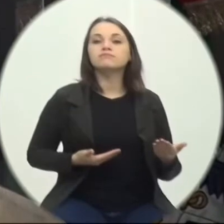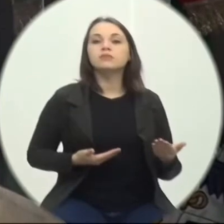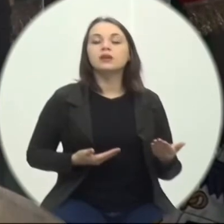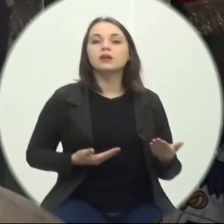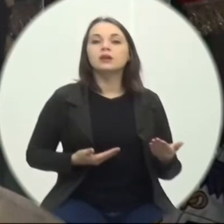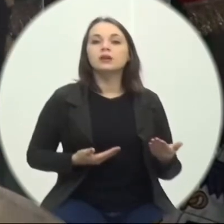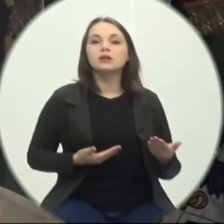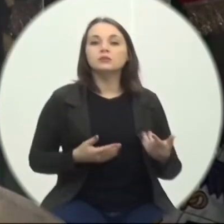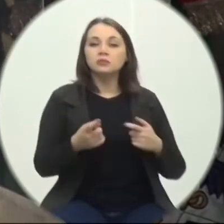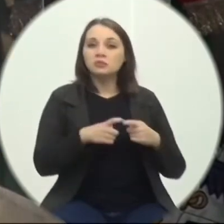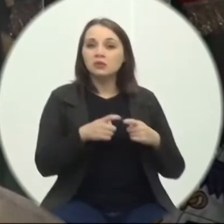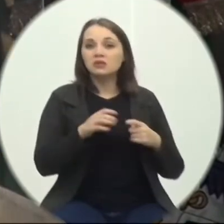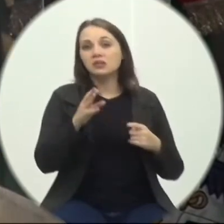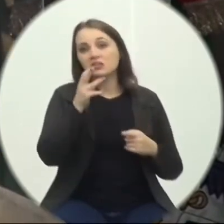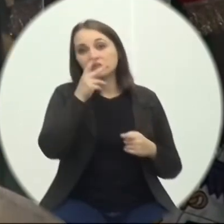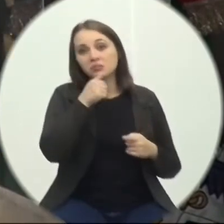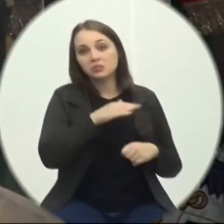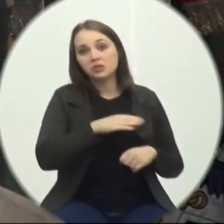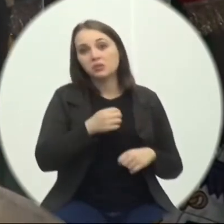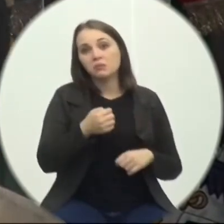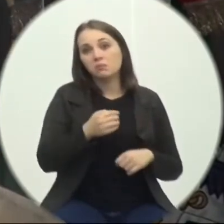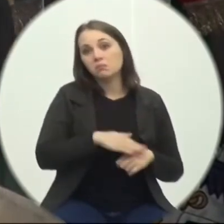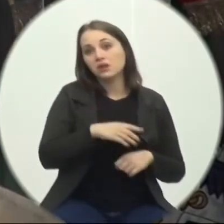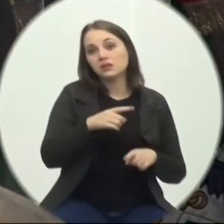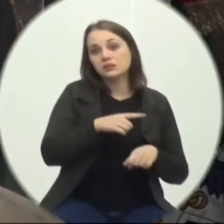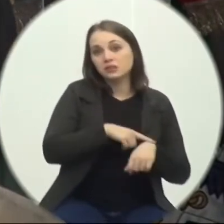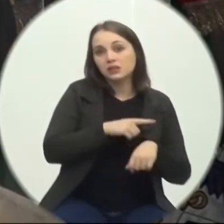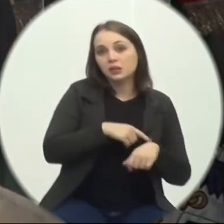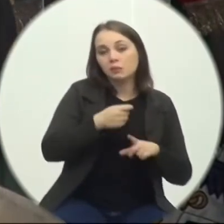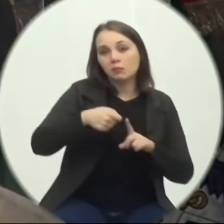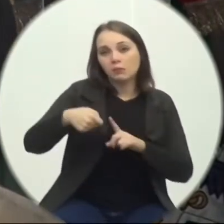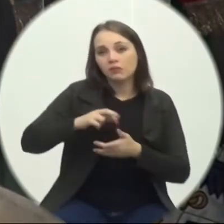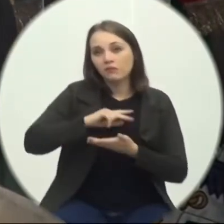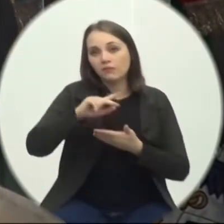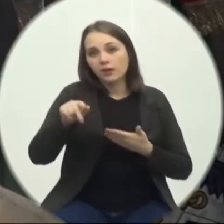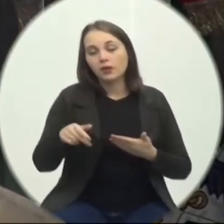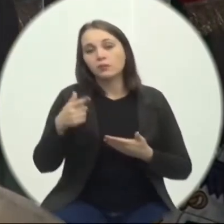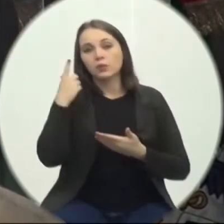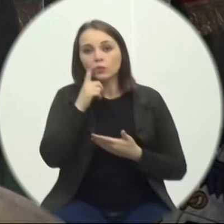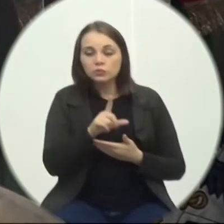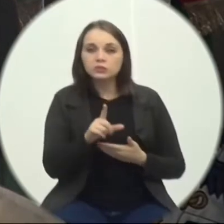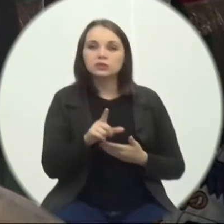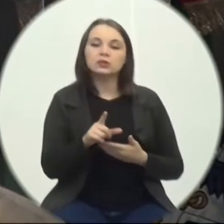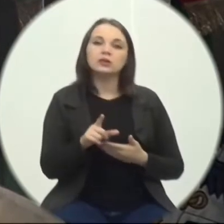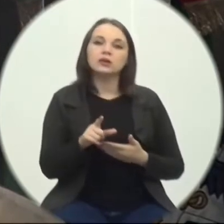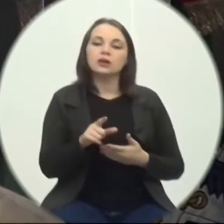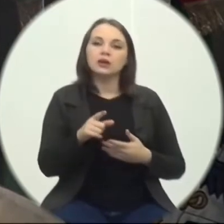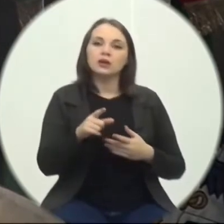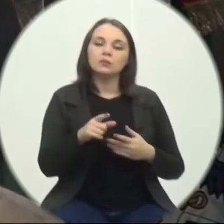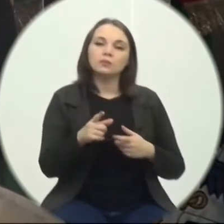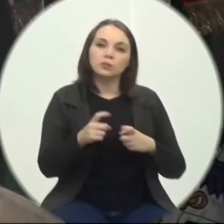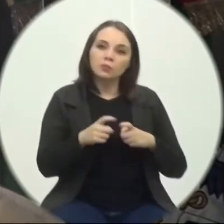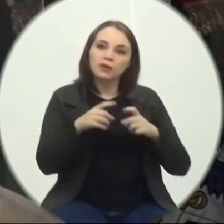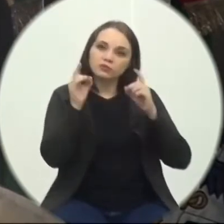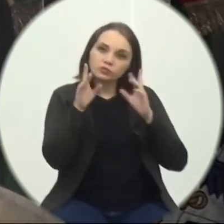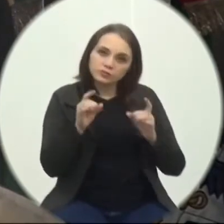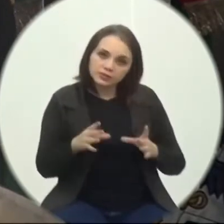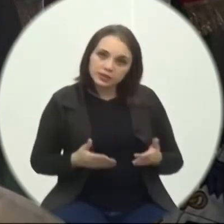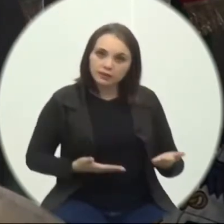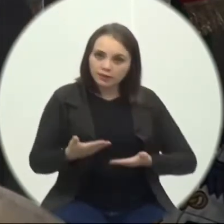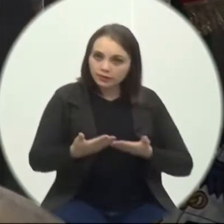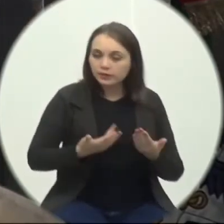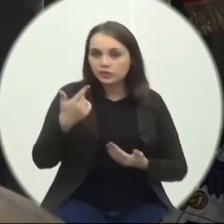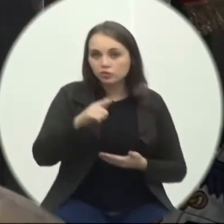mais alguns meses Para que ela pudesse Passar novamente Por um crivo De um especialista Então veja que Isso é sério